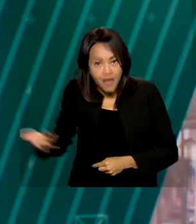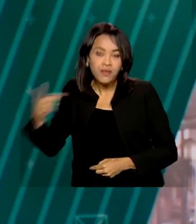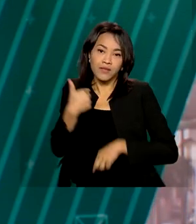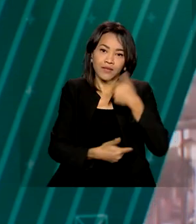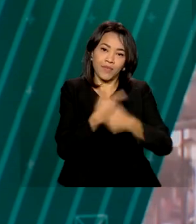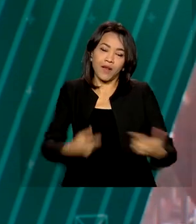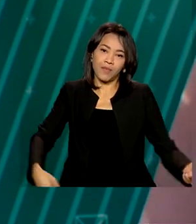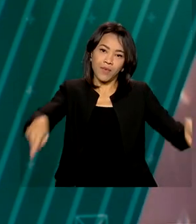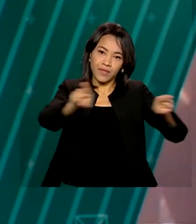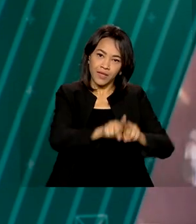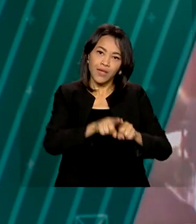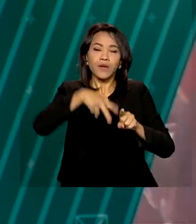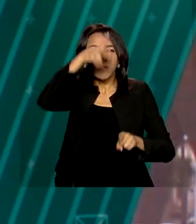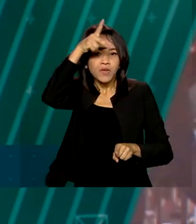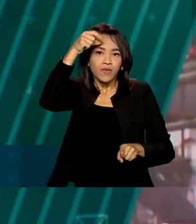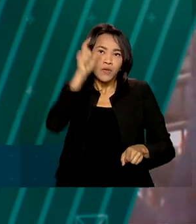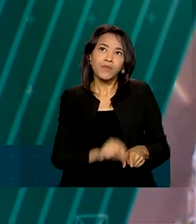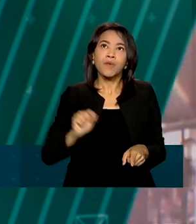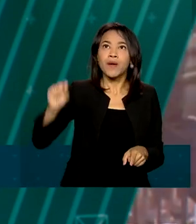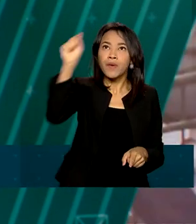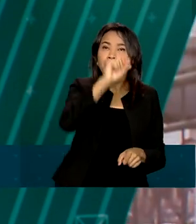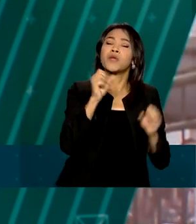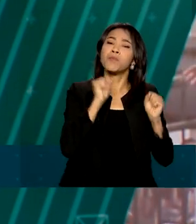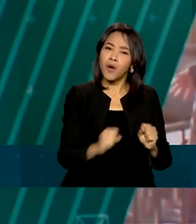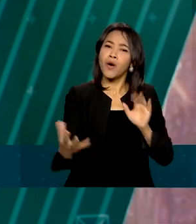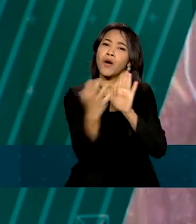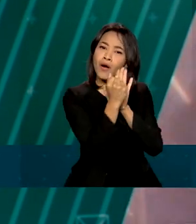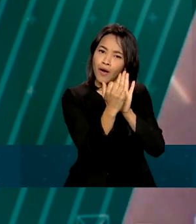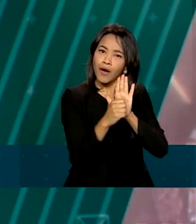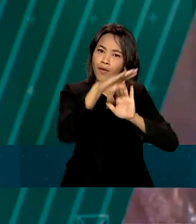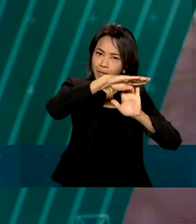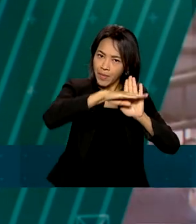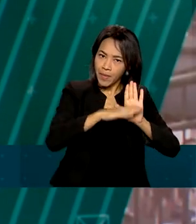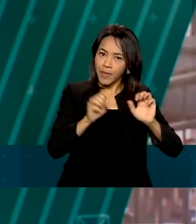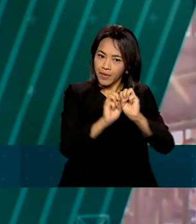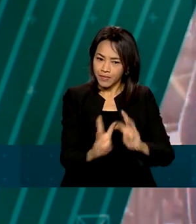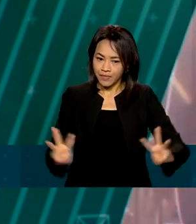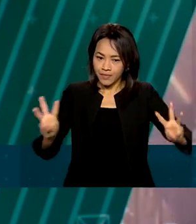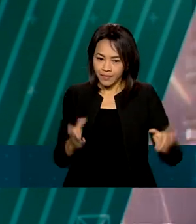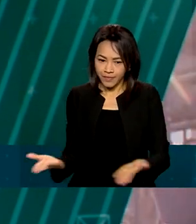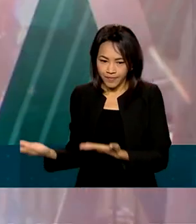em parceria com as prefeituras, que podem aderir ao programa pelo site que aparece aqui na tela. trabalho é em com as prefeituras,